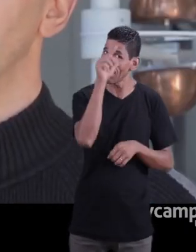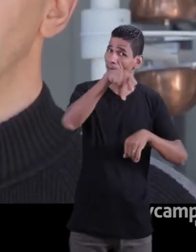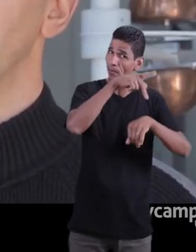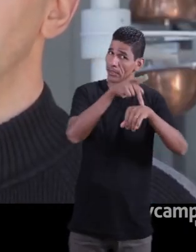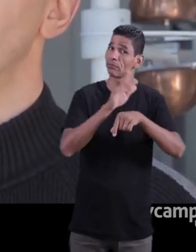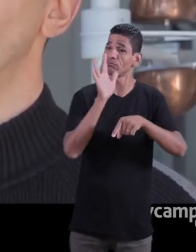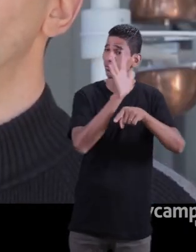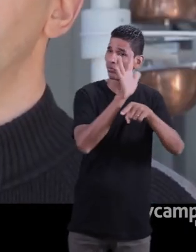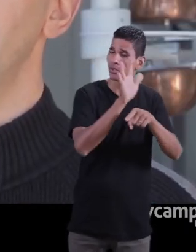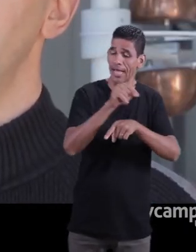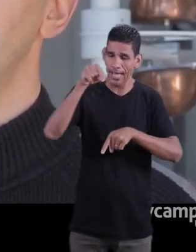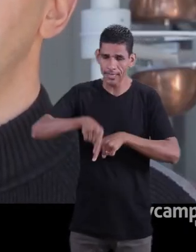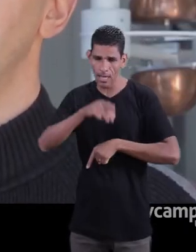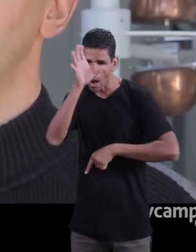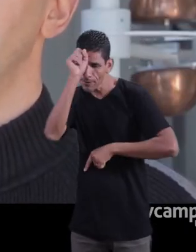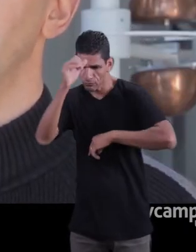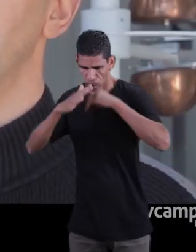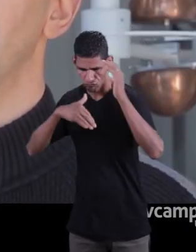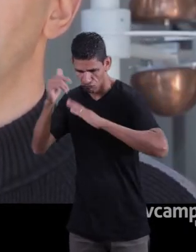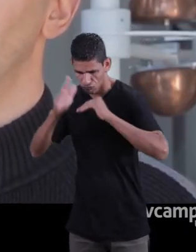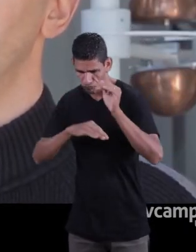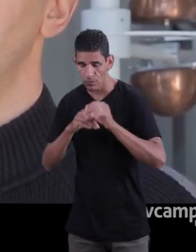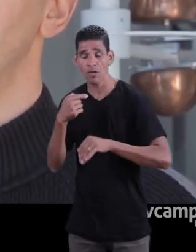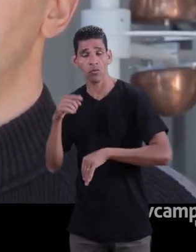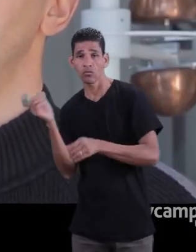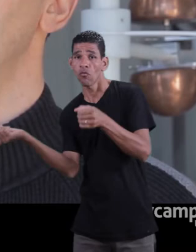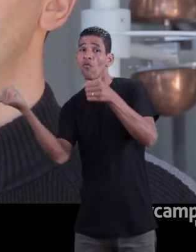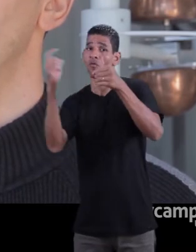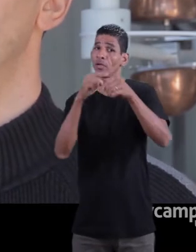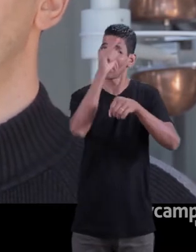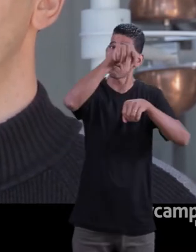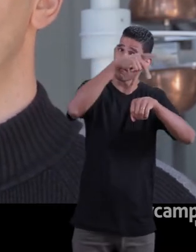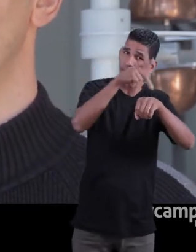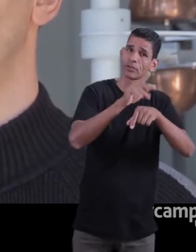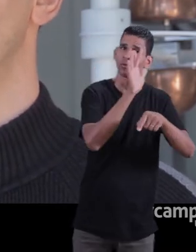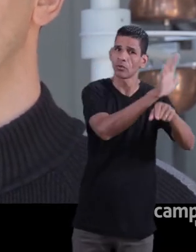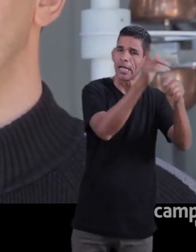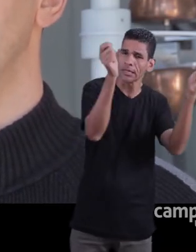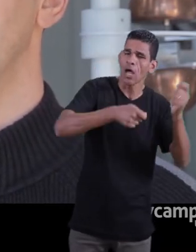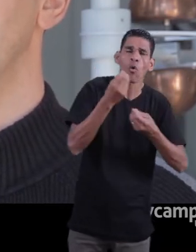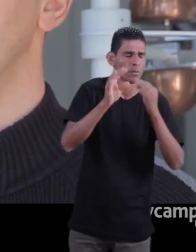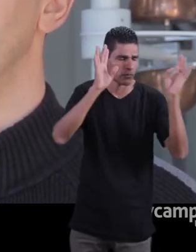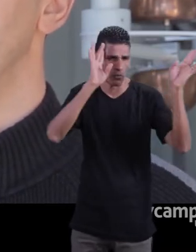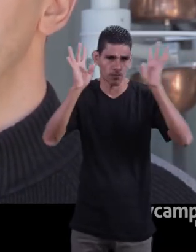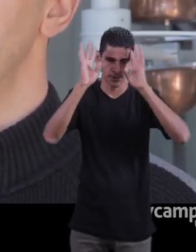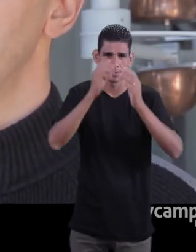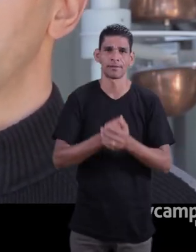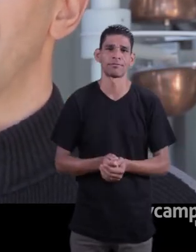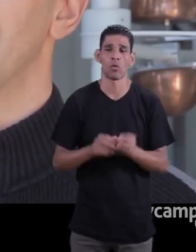devolver o que eles receberam do país na forma de,